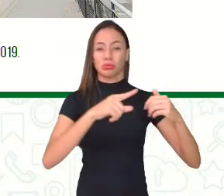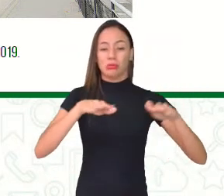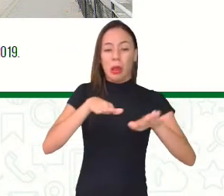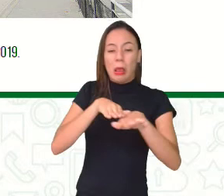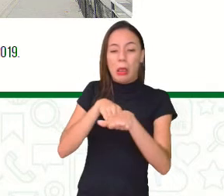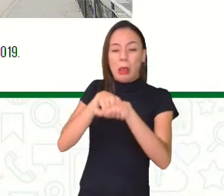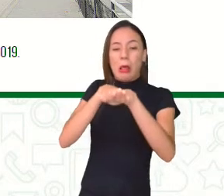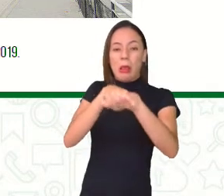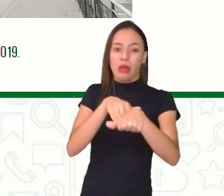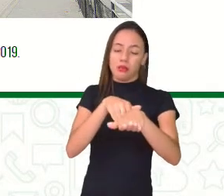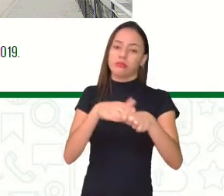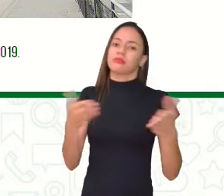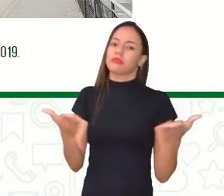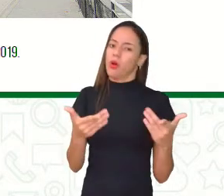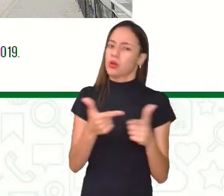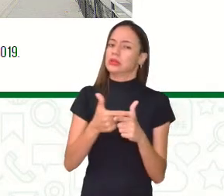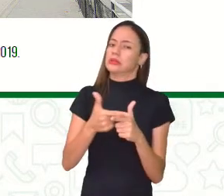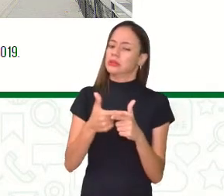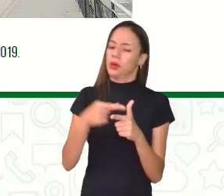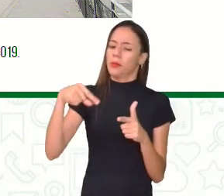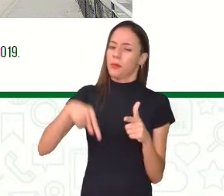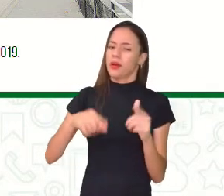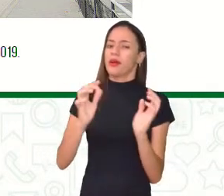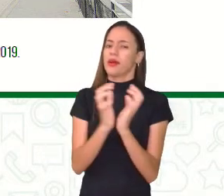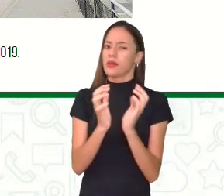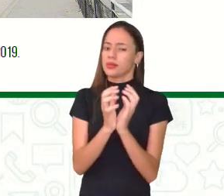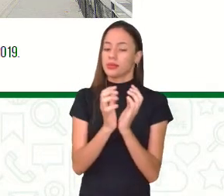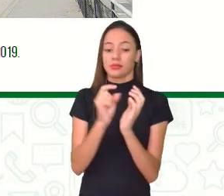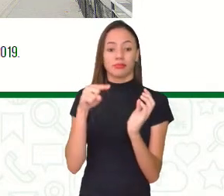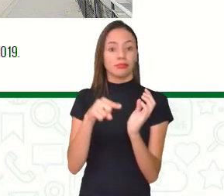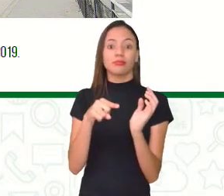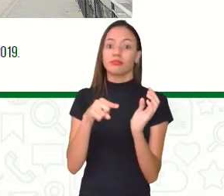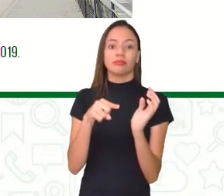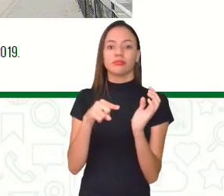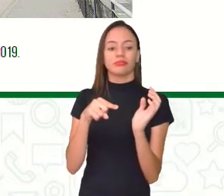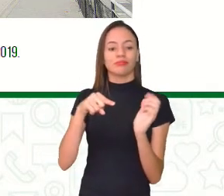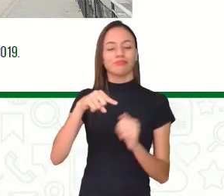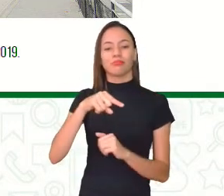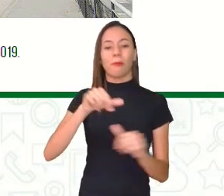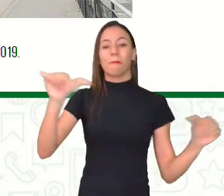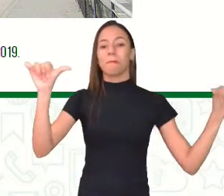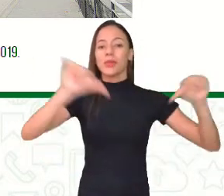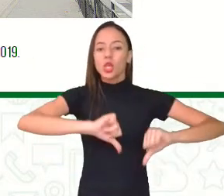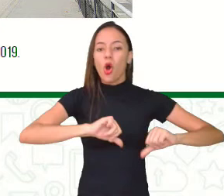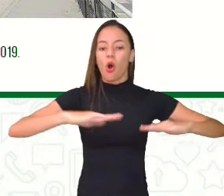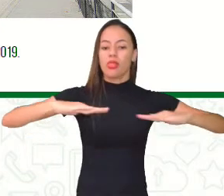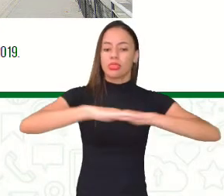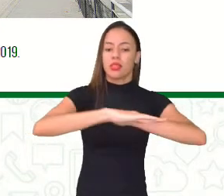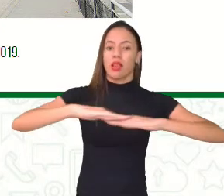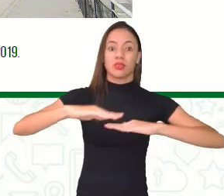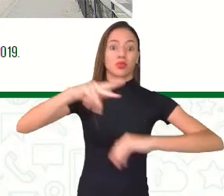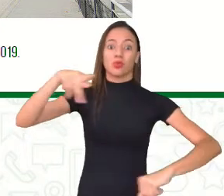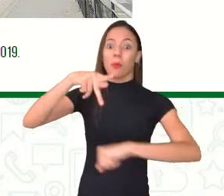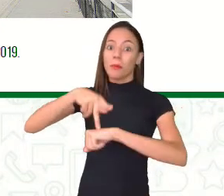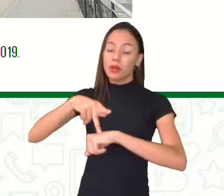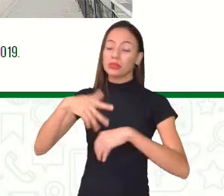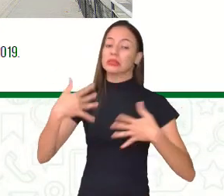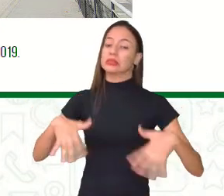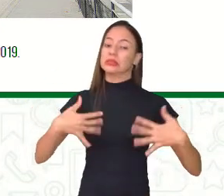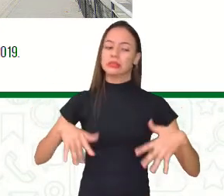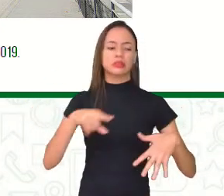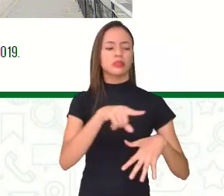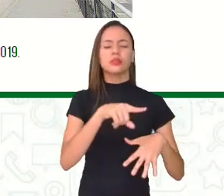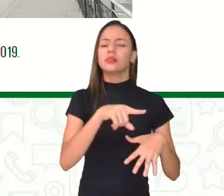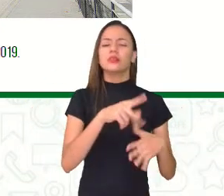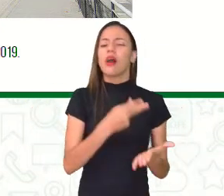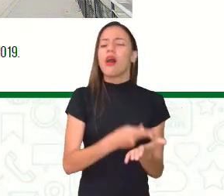Hoje é um problema muito sério que a gente passa em nossa cidade. Recife é reconhecida como um dos piores trânsitos do país. E esse erro se dá